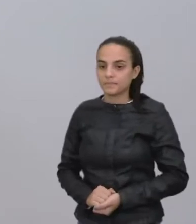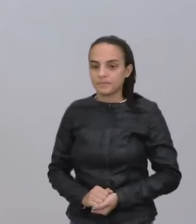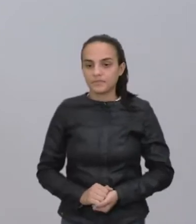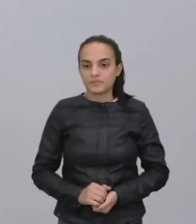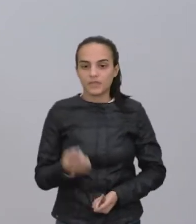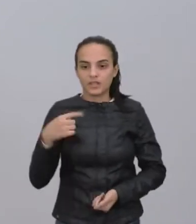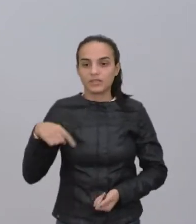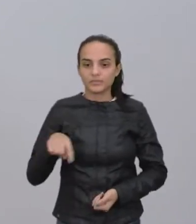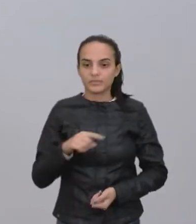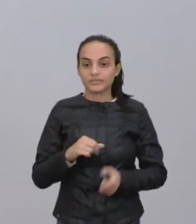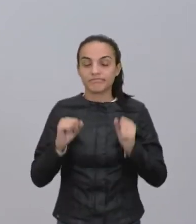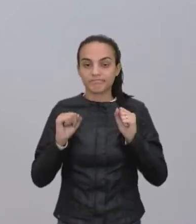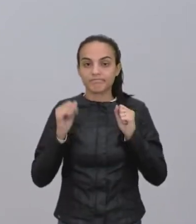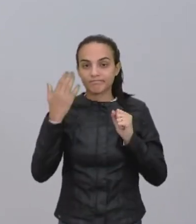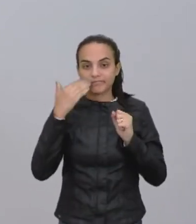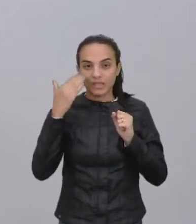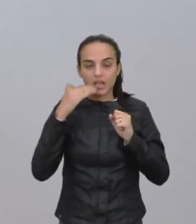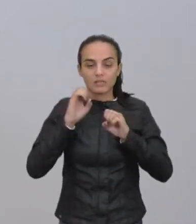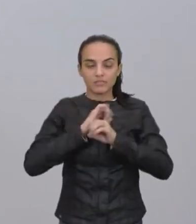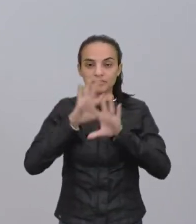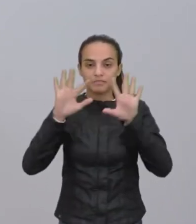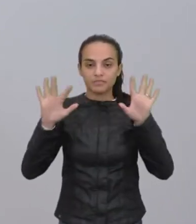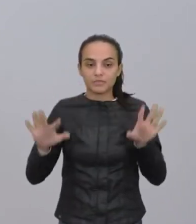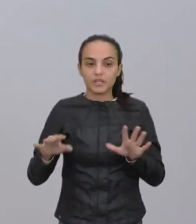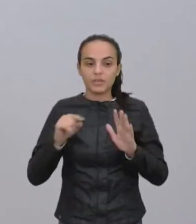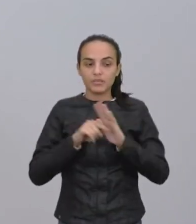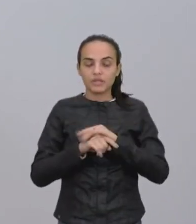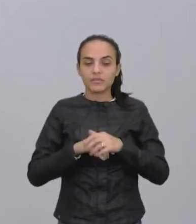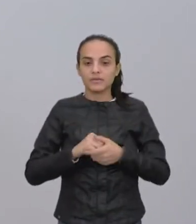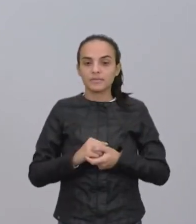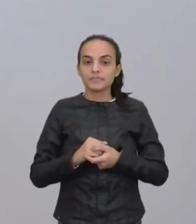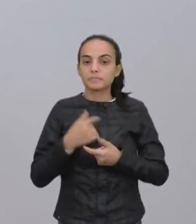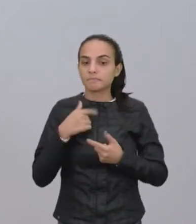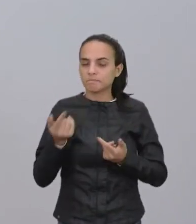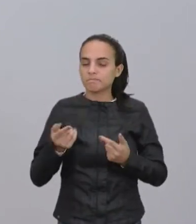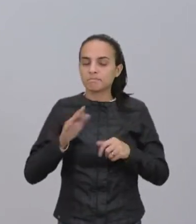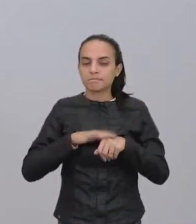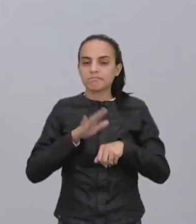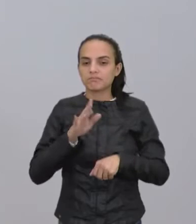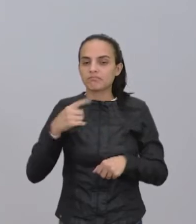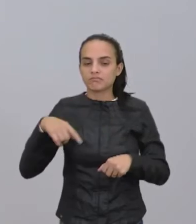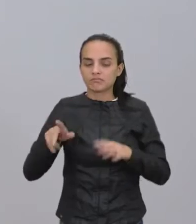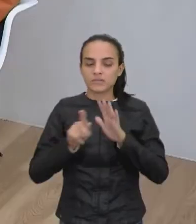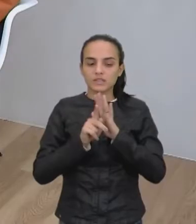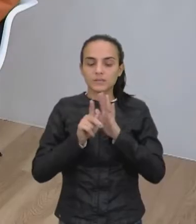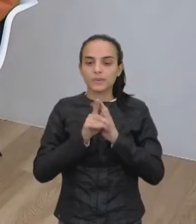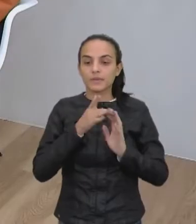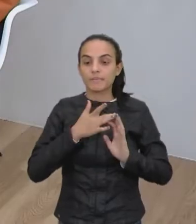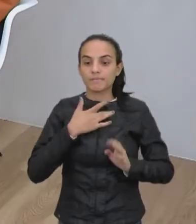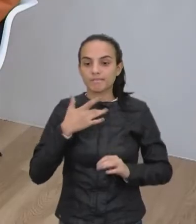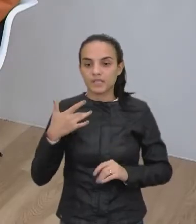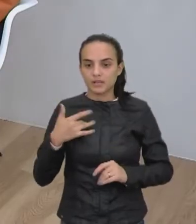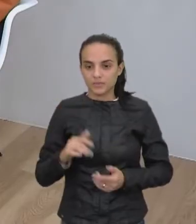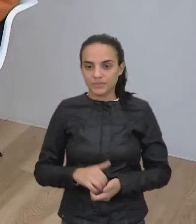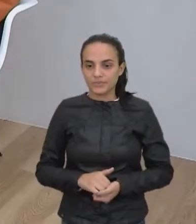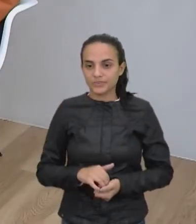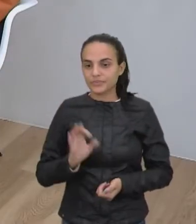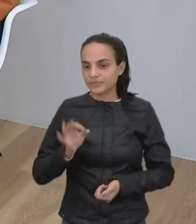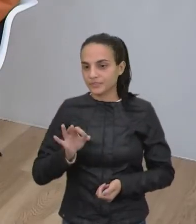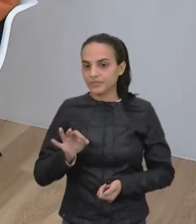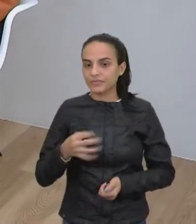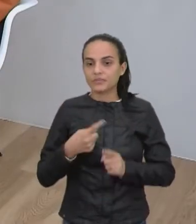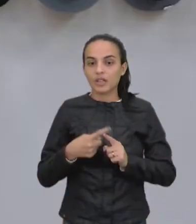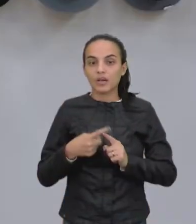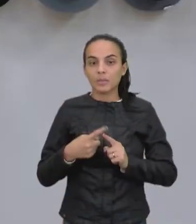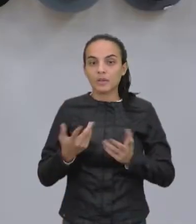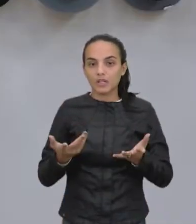intervir de uma maneira mais benéfica, né, para o meio ambiente e até mesmo para a nossa própria saúde, né? Exatamente, porque,